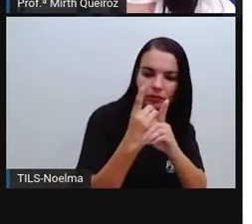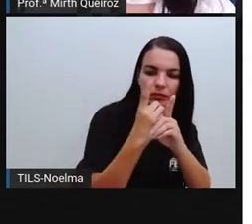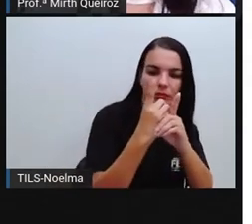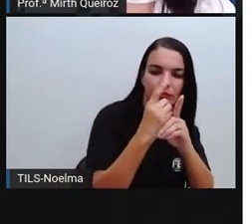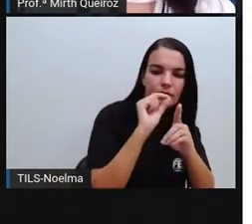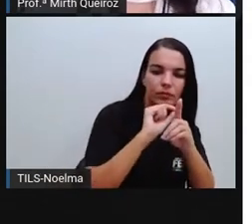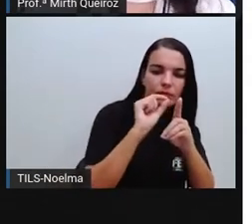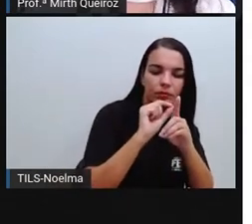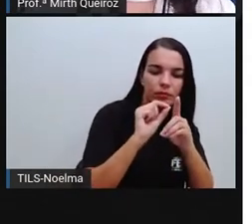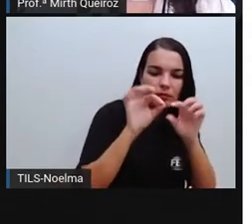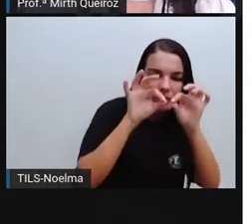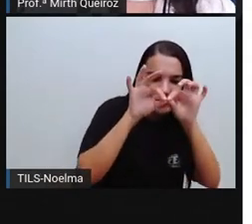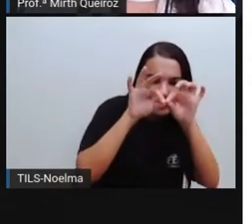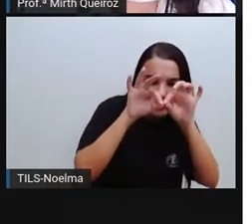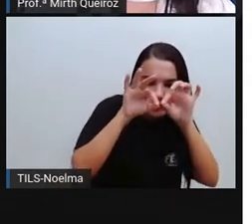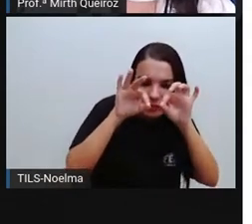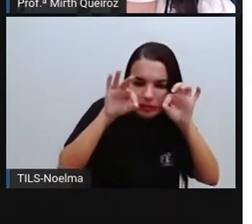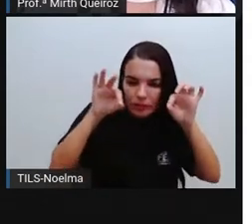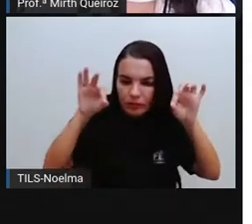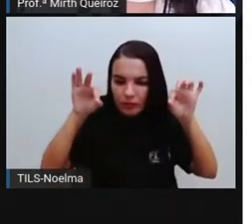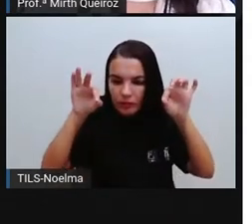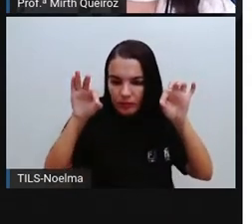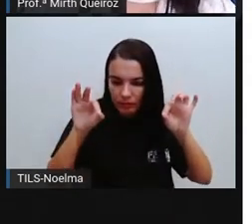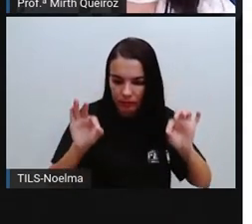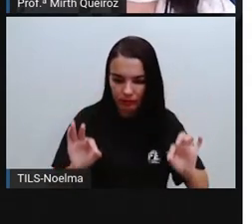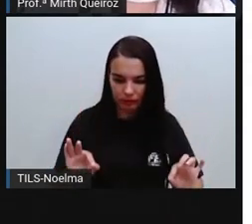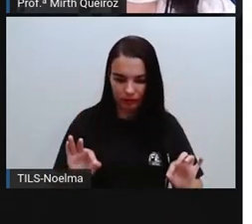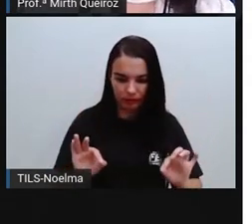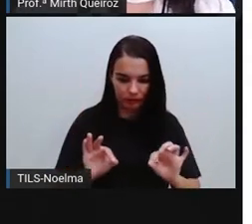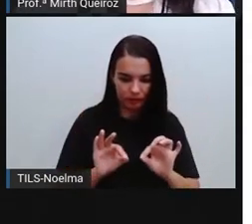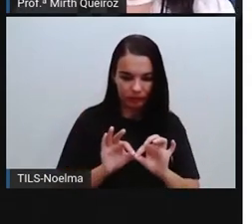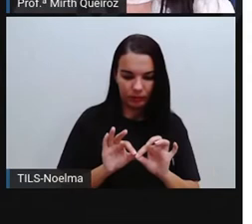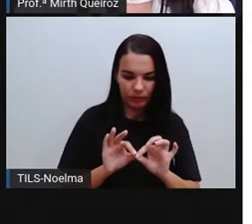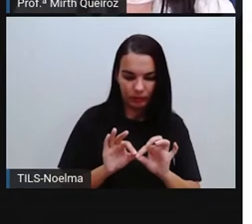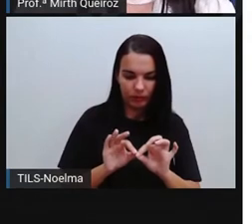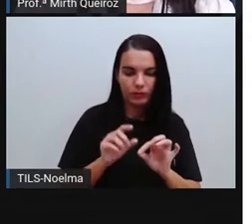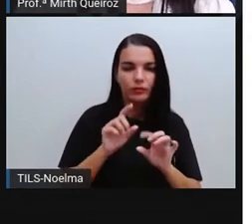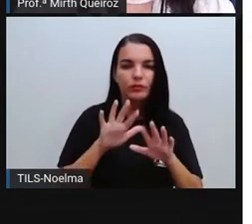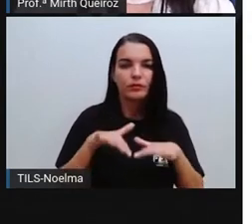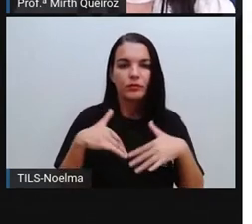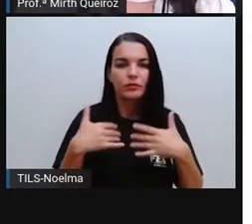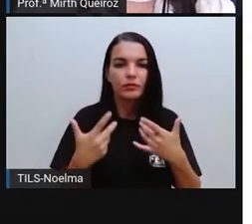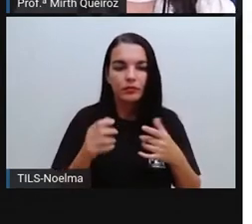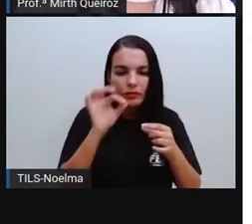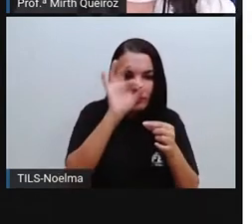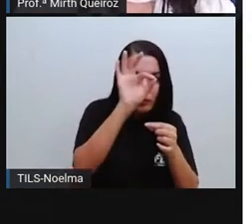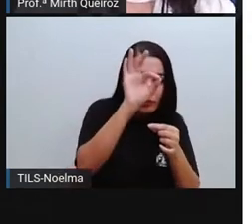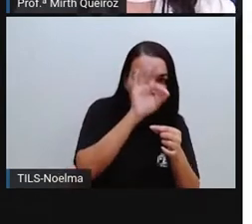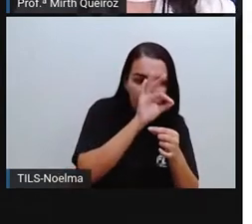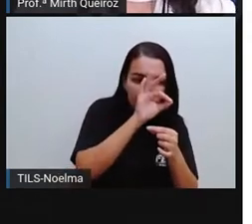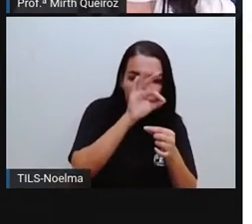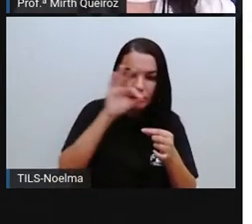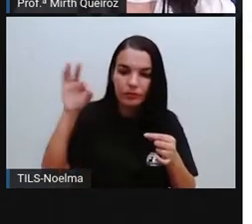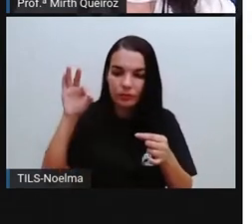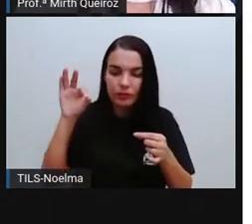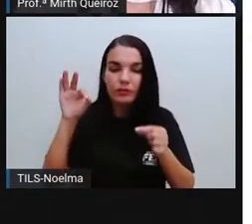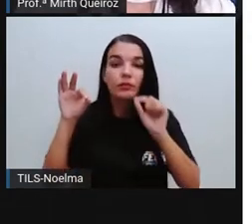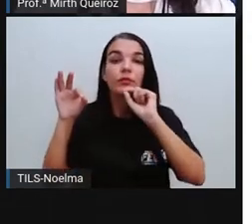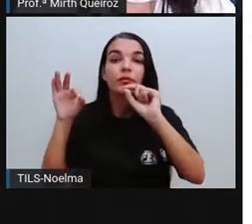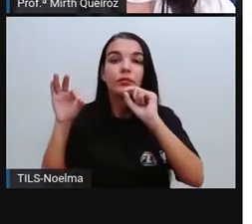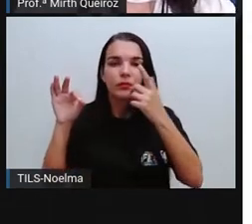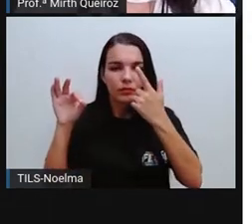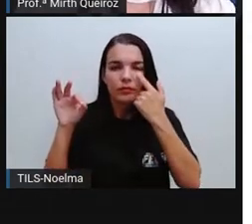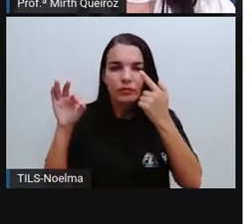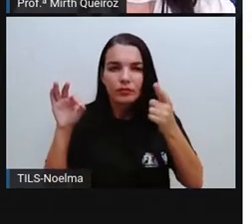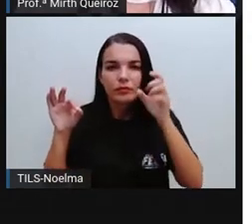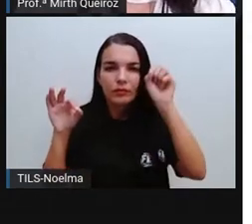segmento de reta e vai ser chamado aí de aresta. Está representado aqui na figura com a cor azul,